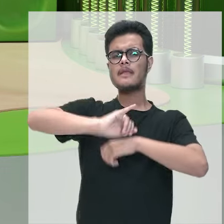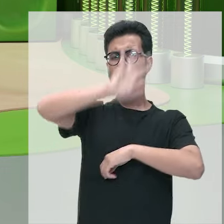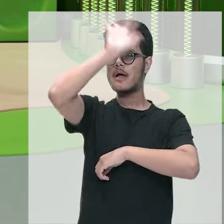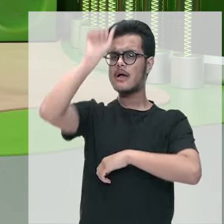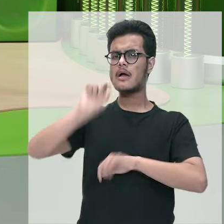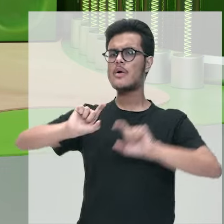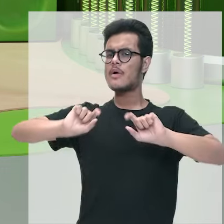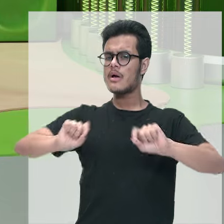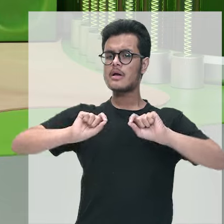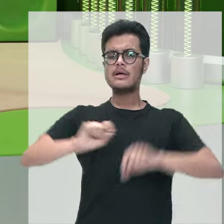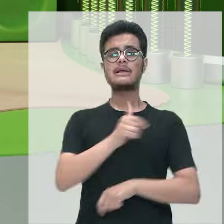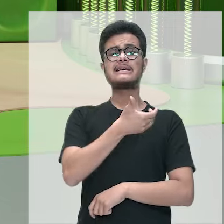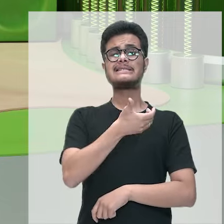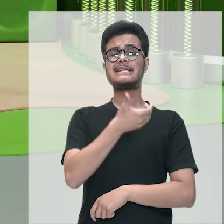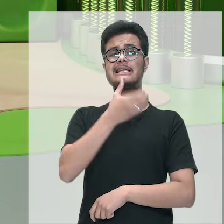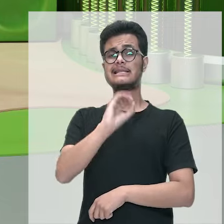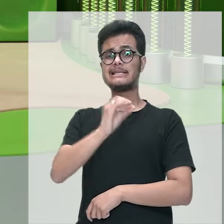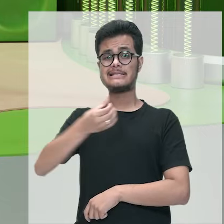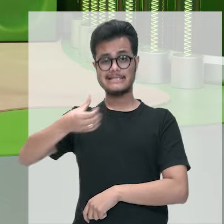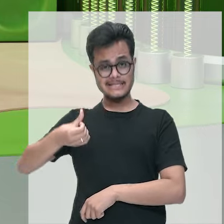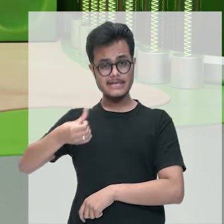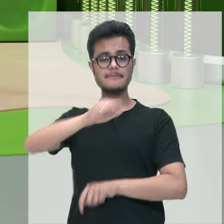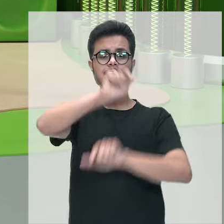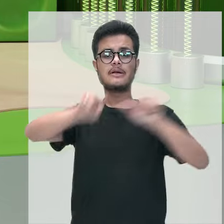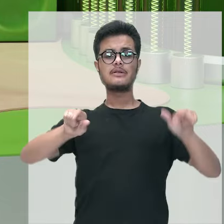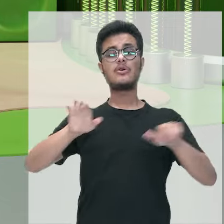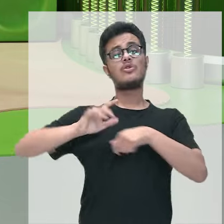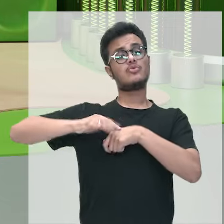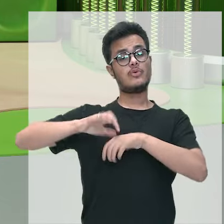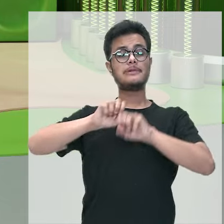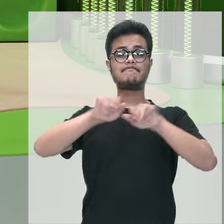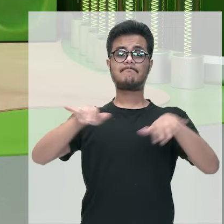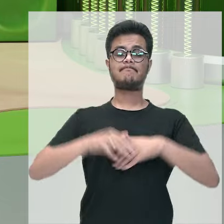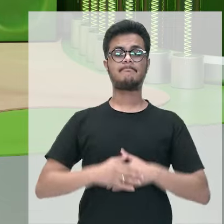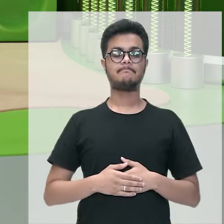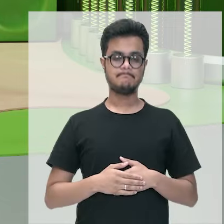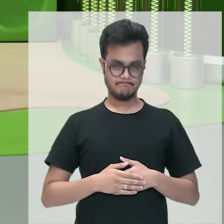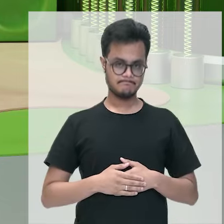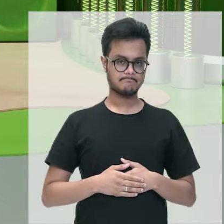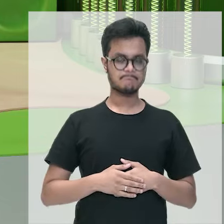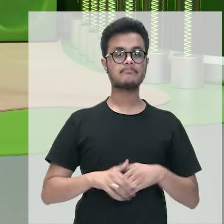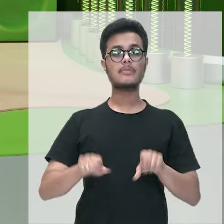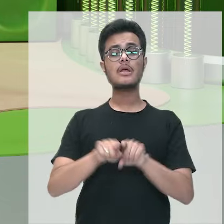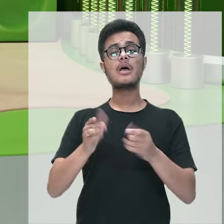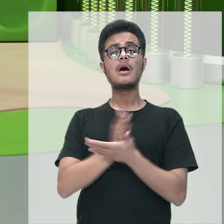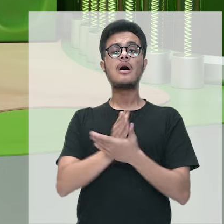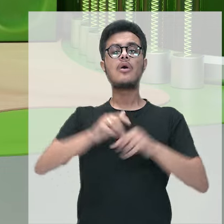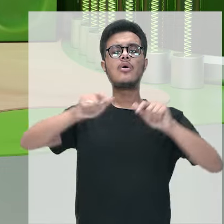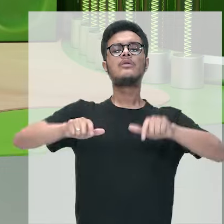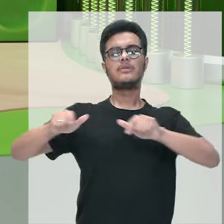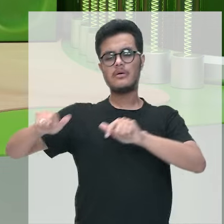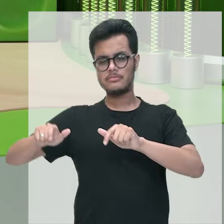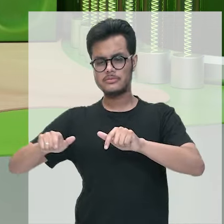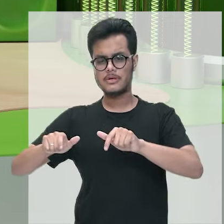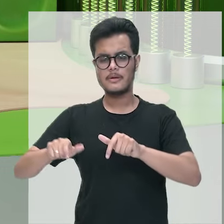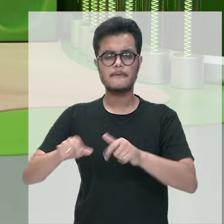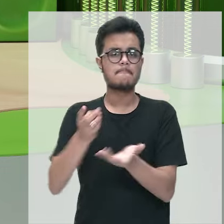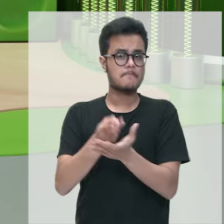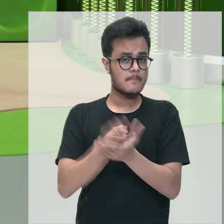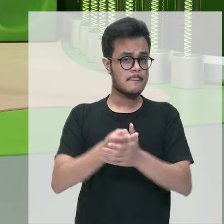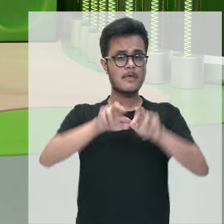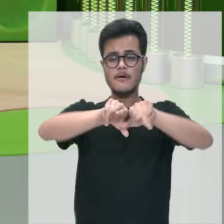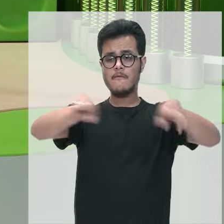nós tivemos aí 106 casos e a gente tem ali alguns lugares que são com mais